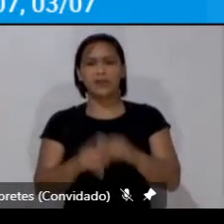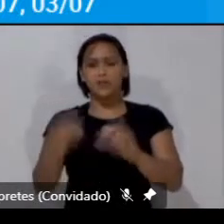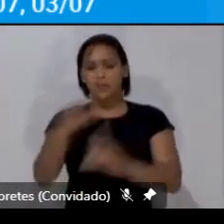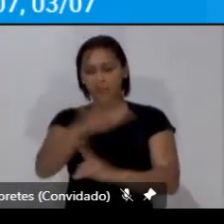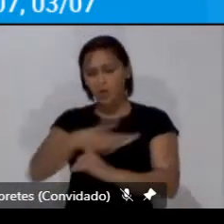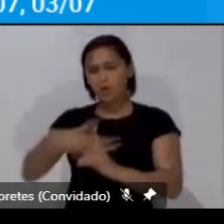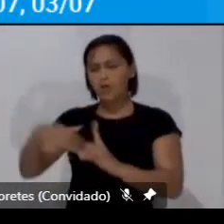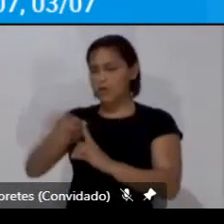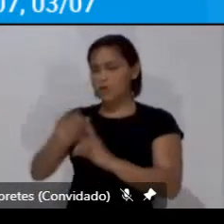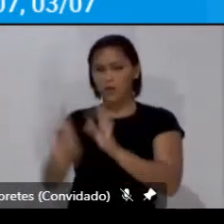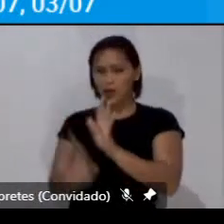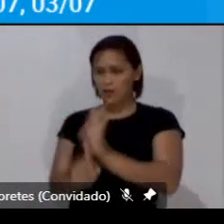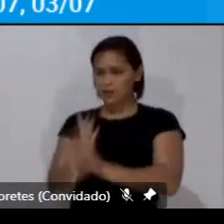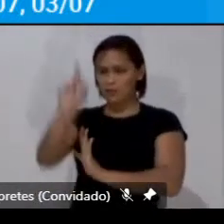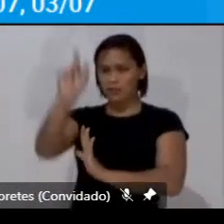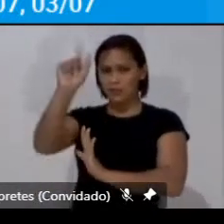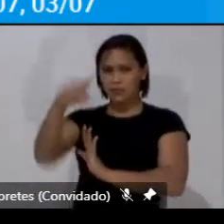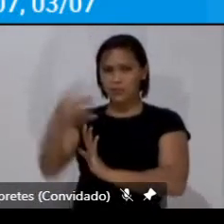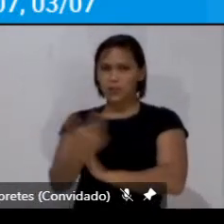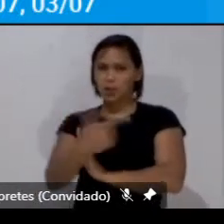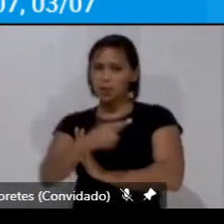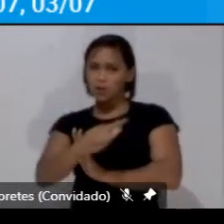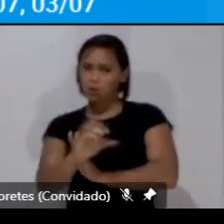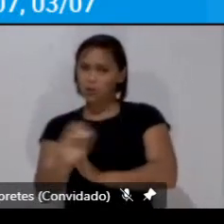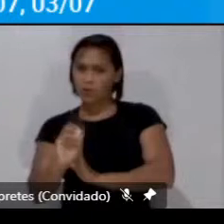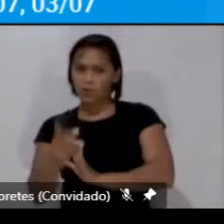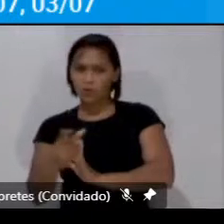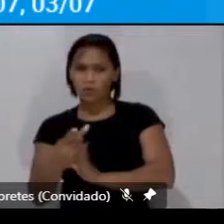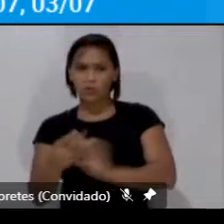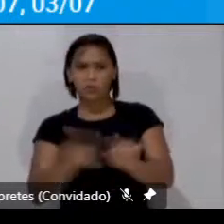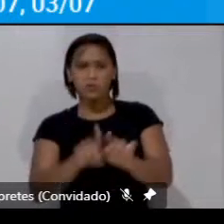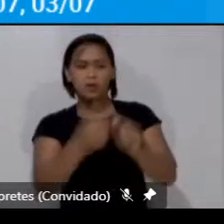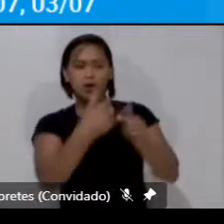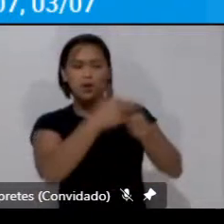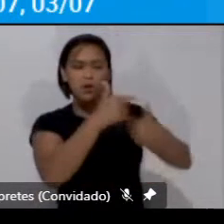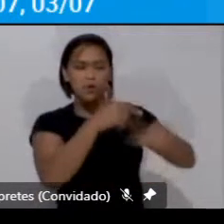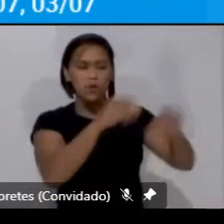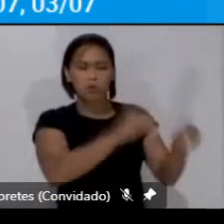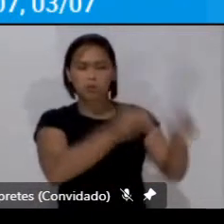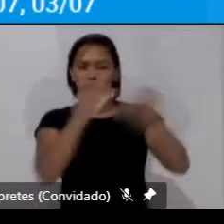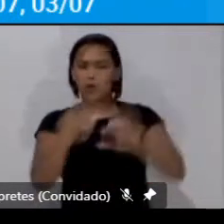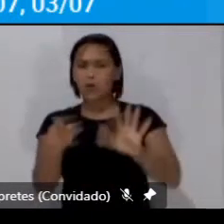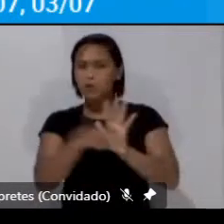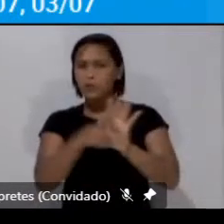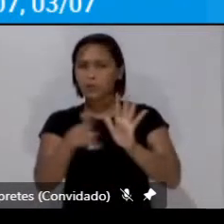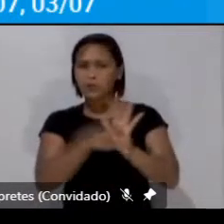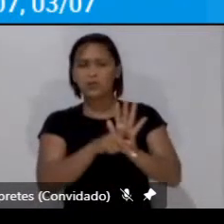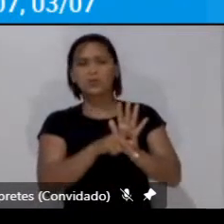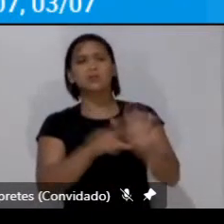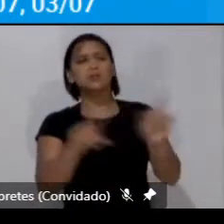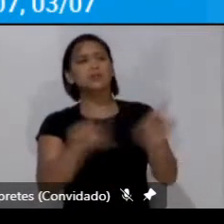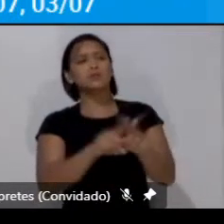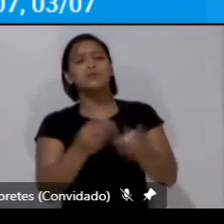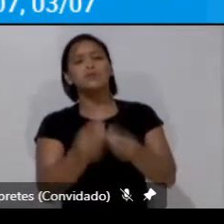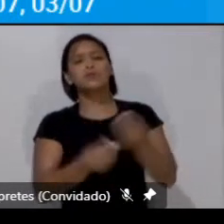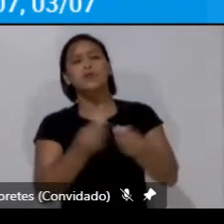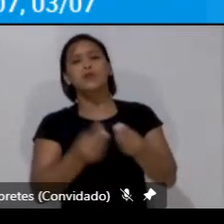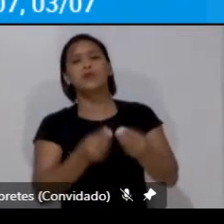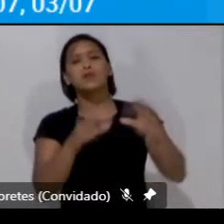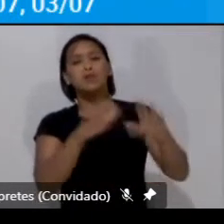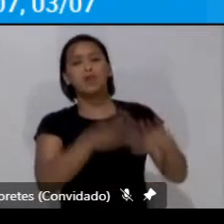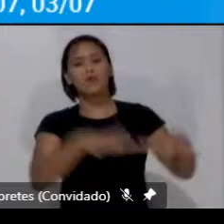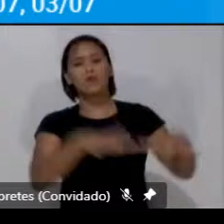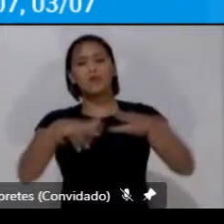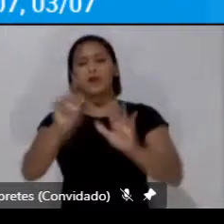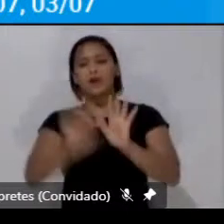em termos de ascender a uma outra condição e como mobilidade horizontal